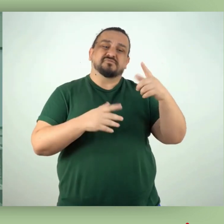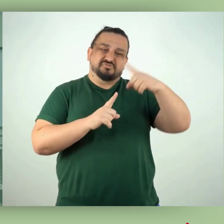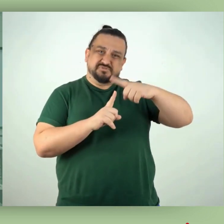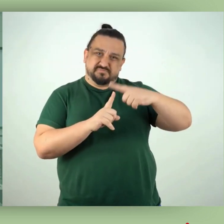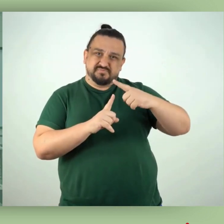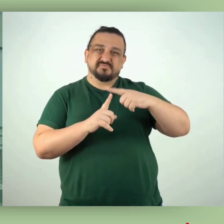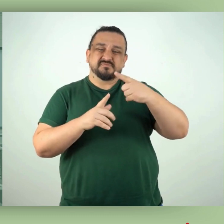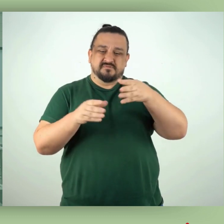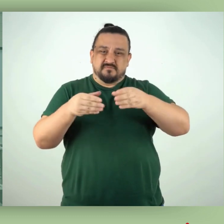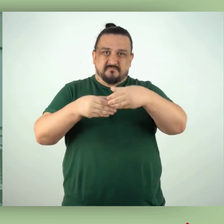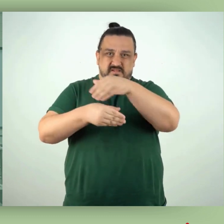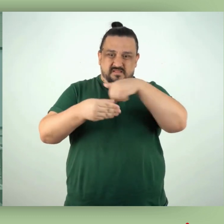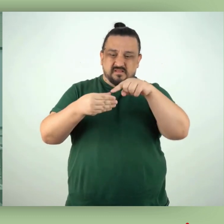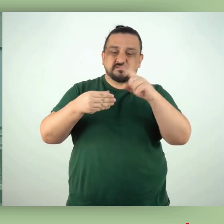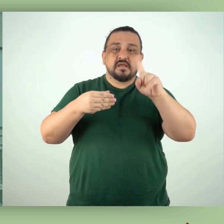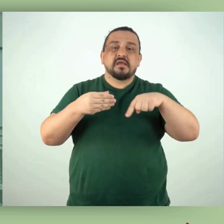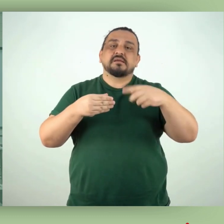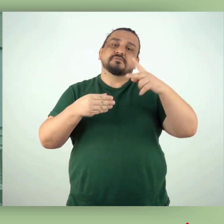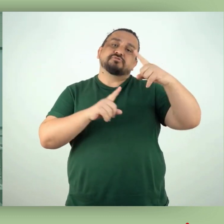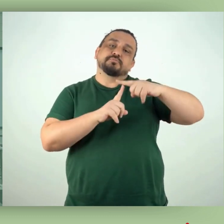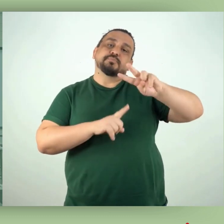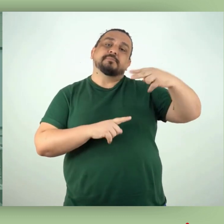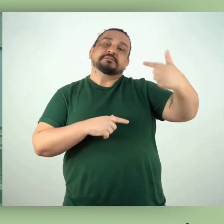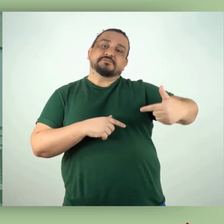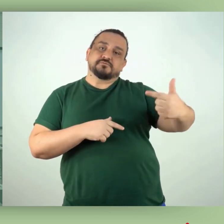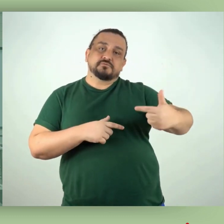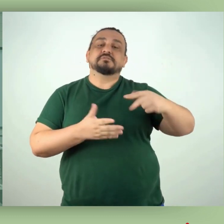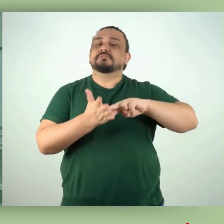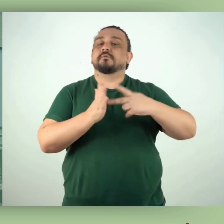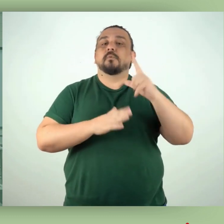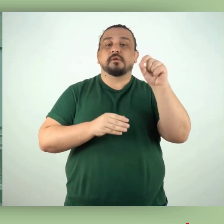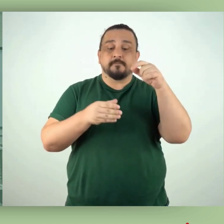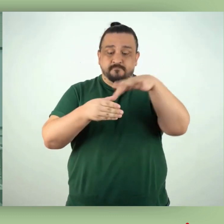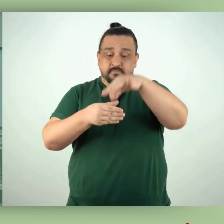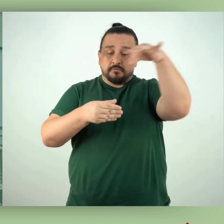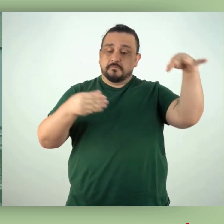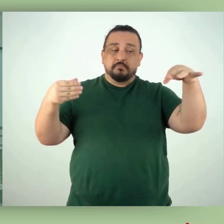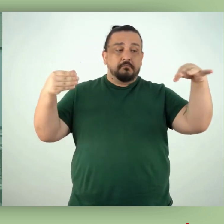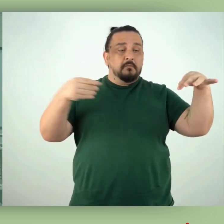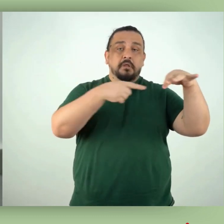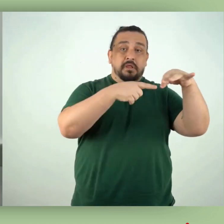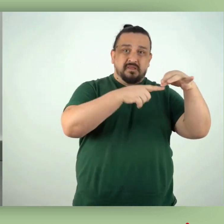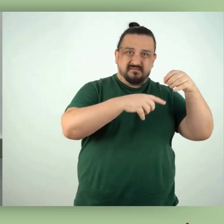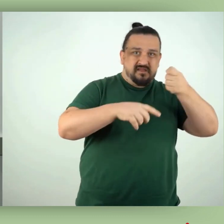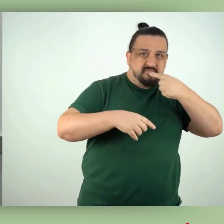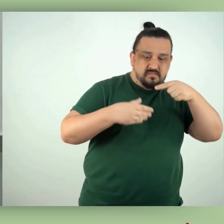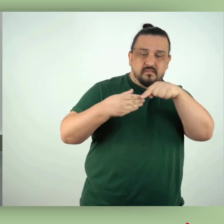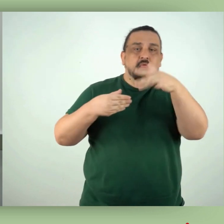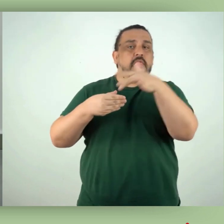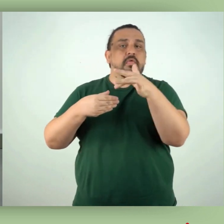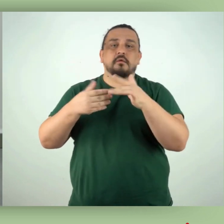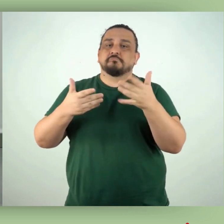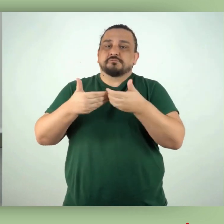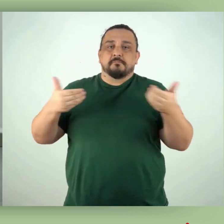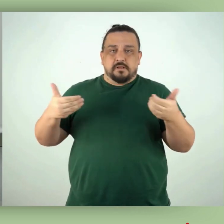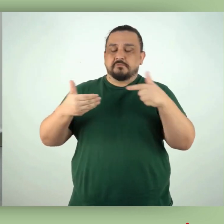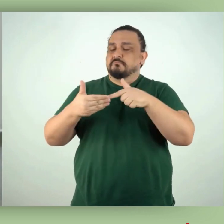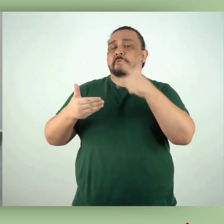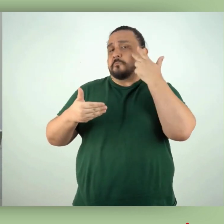secundárias, ou seja, as que não entram em contato direto com o medicamento, devem ser fisicamente